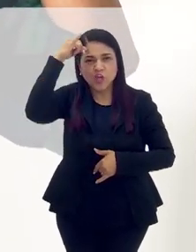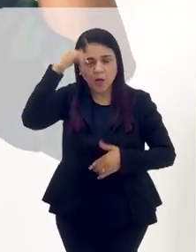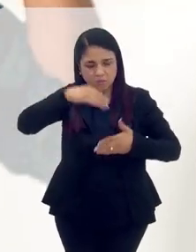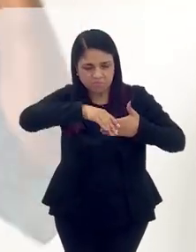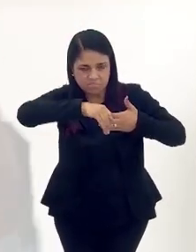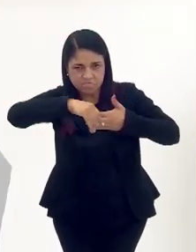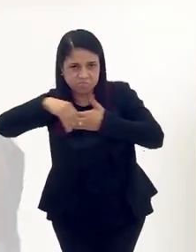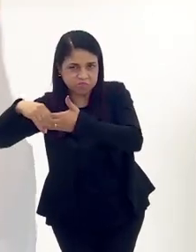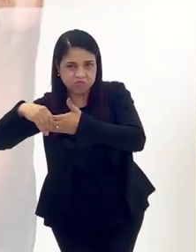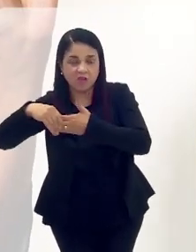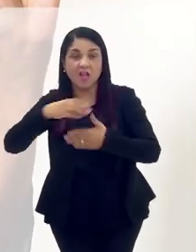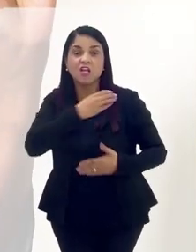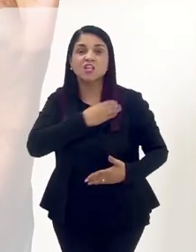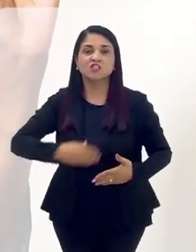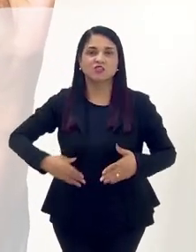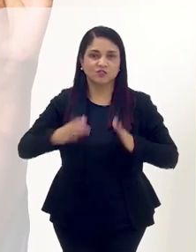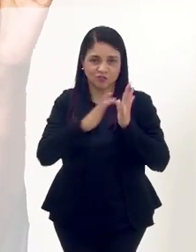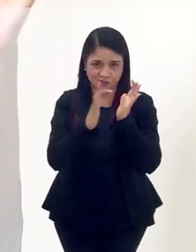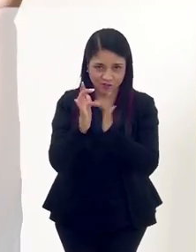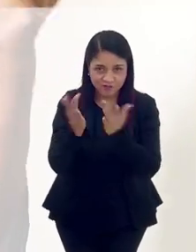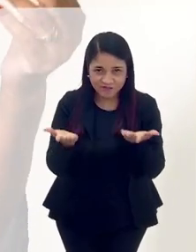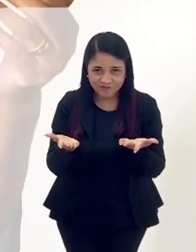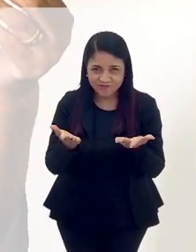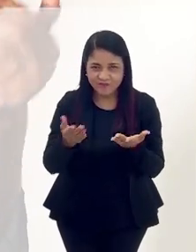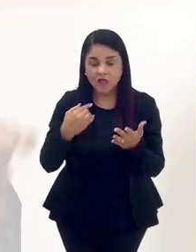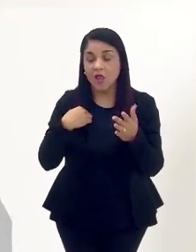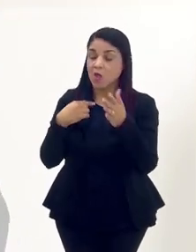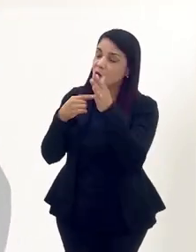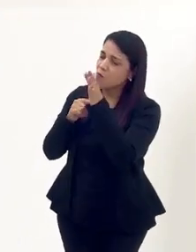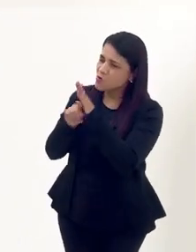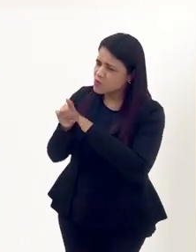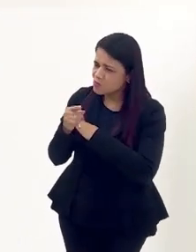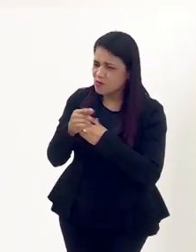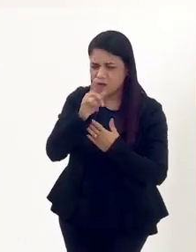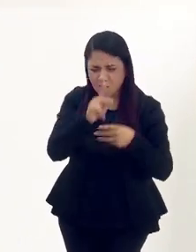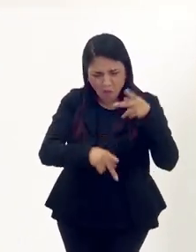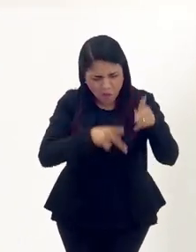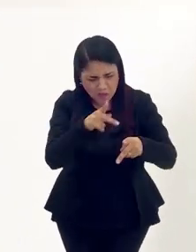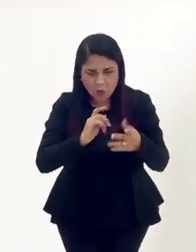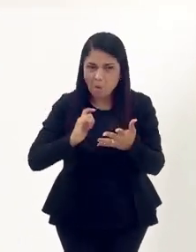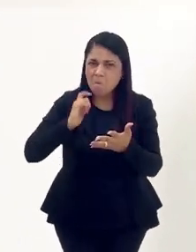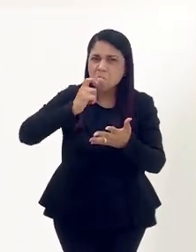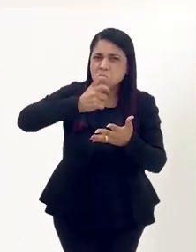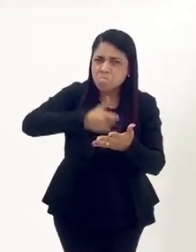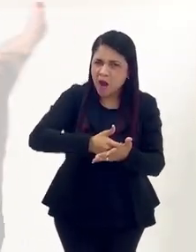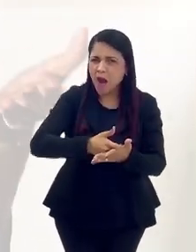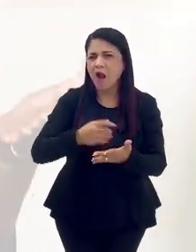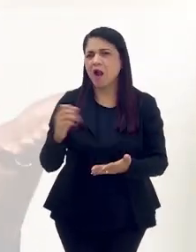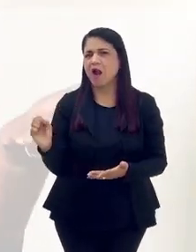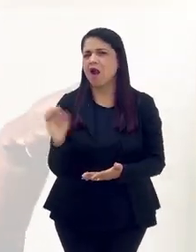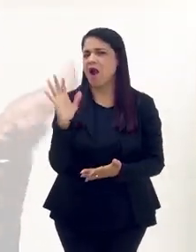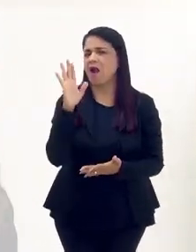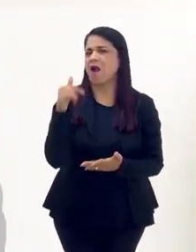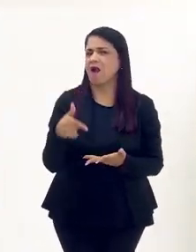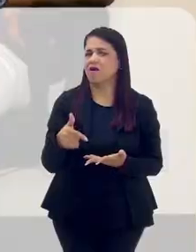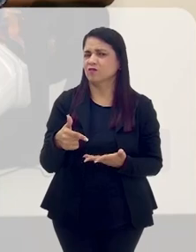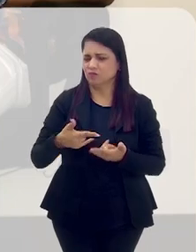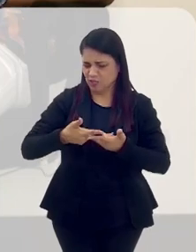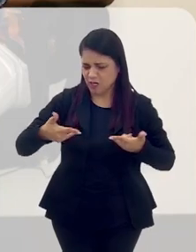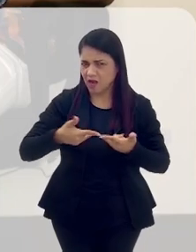do diabo arrastando o Cristo. É o que ele tem. Aí eu te pergunto. A pessoa paga uma fortuna, porque é uma fortuna,